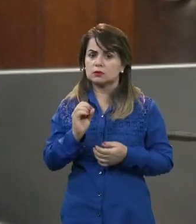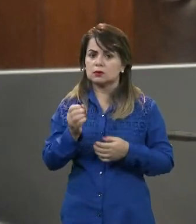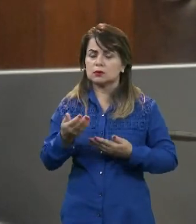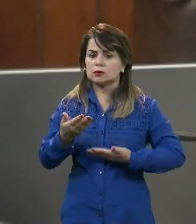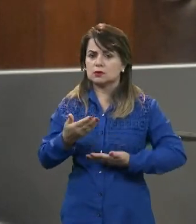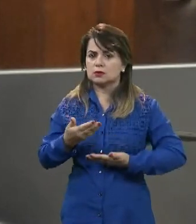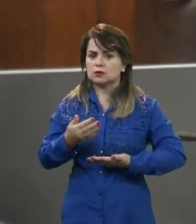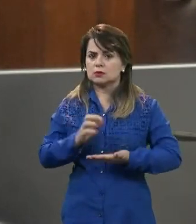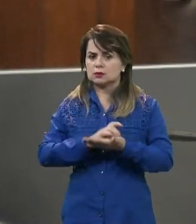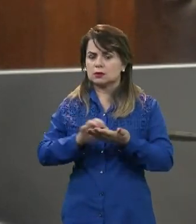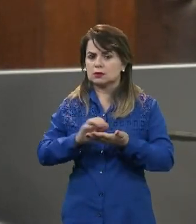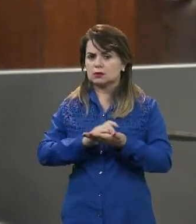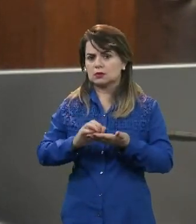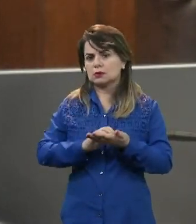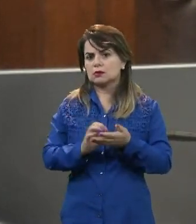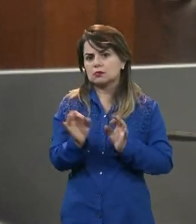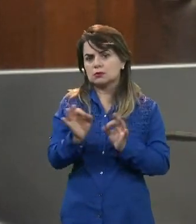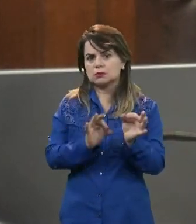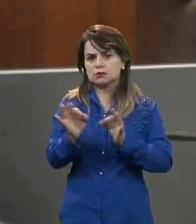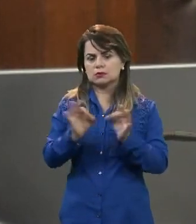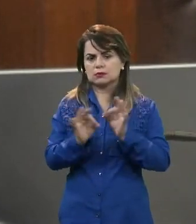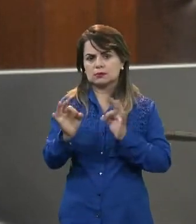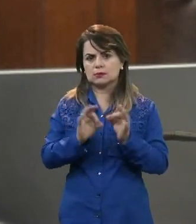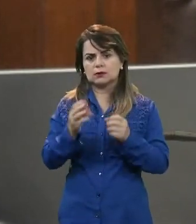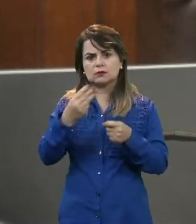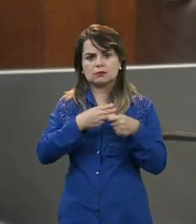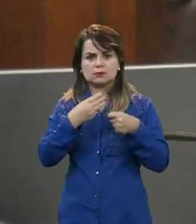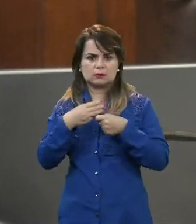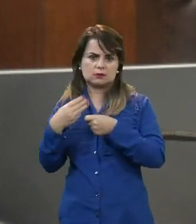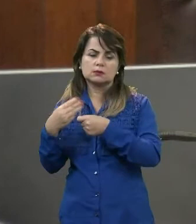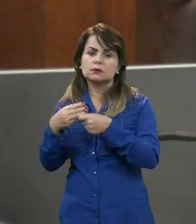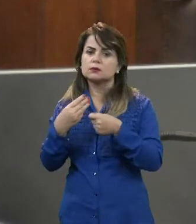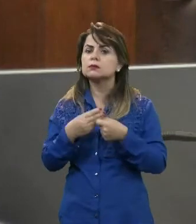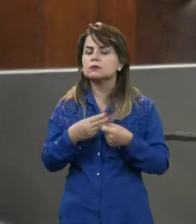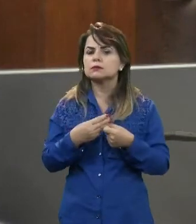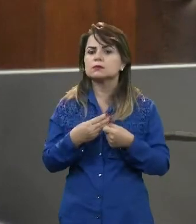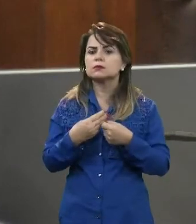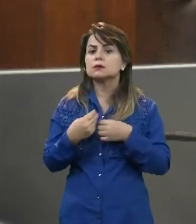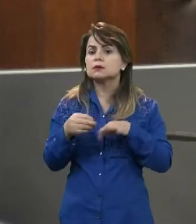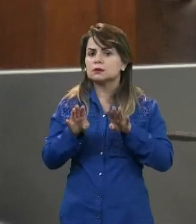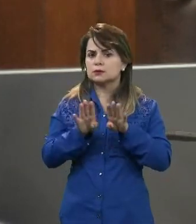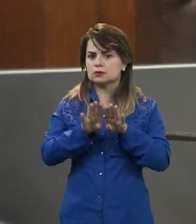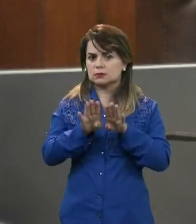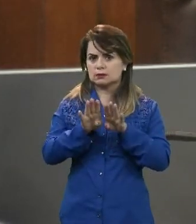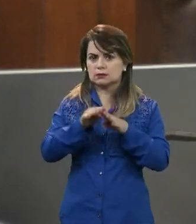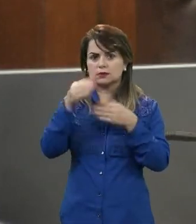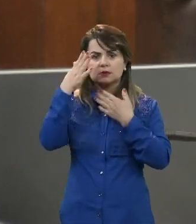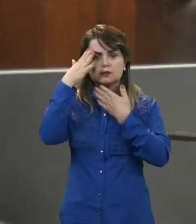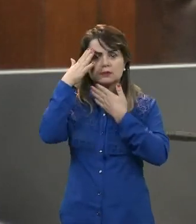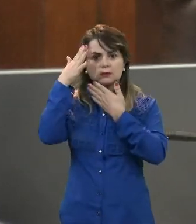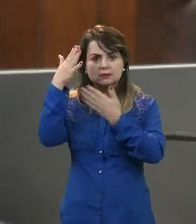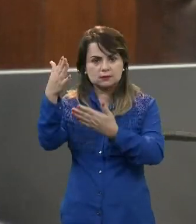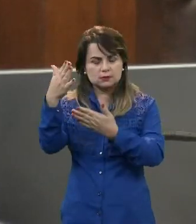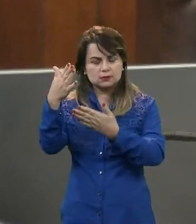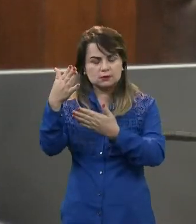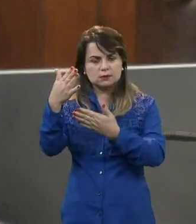secretário de Planejamento Econômico do nosso município. Agradecer também muito a presença do secretário nessa audiência.